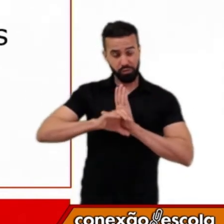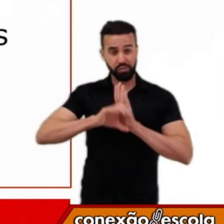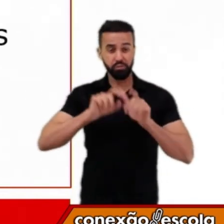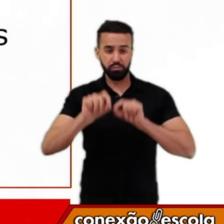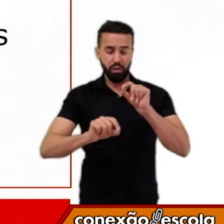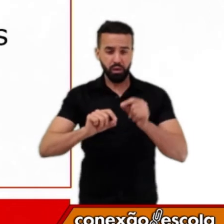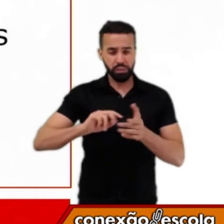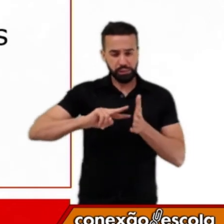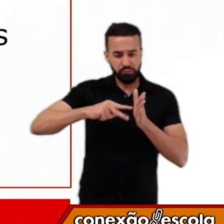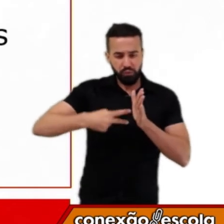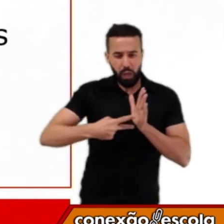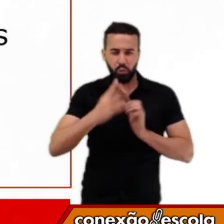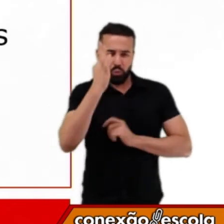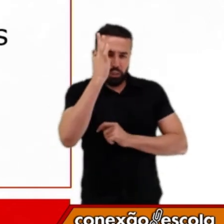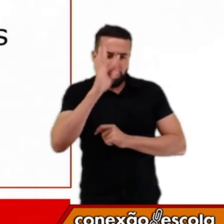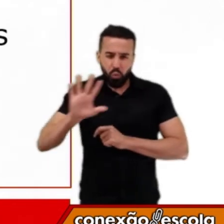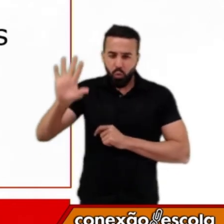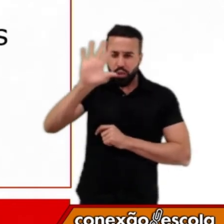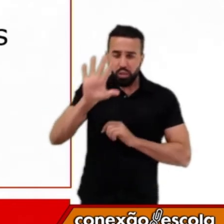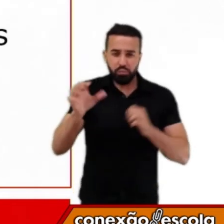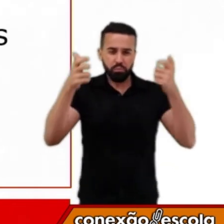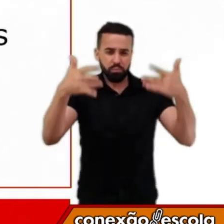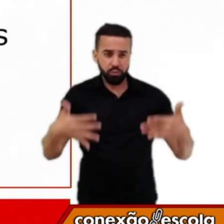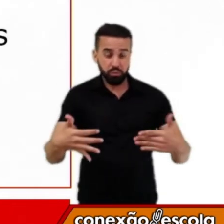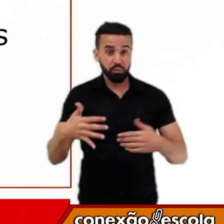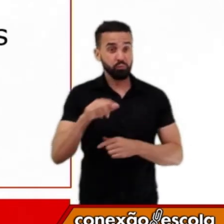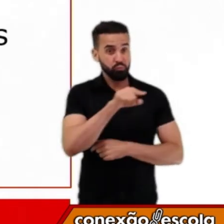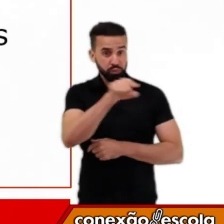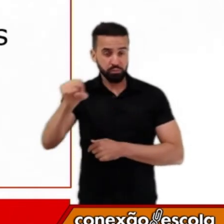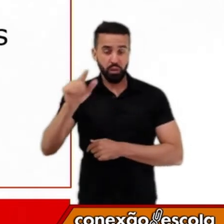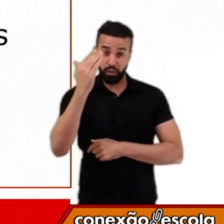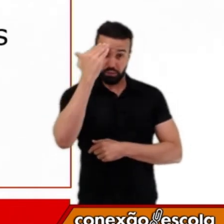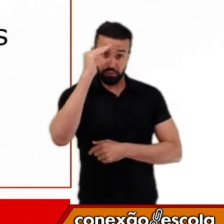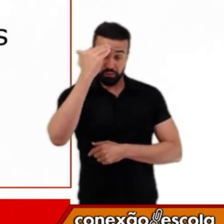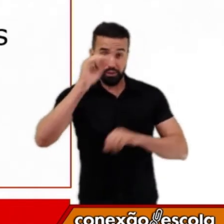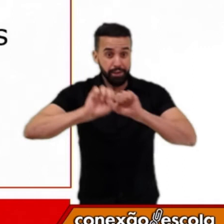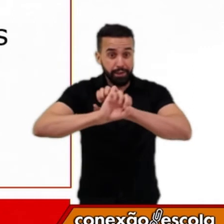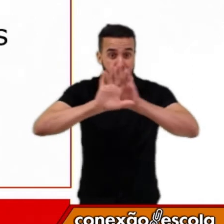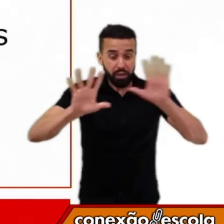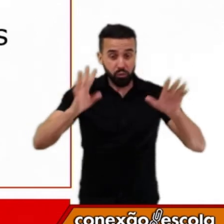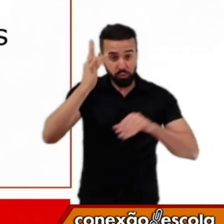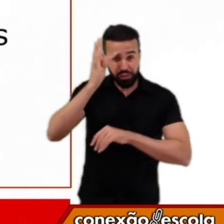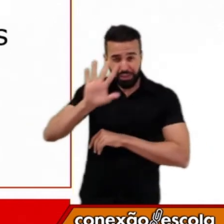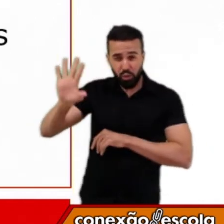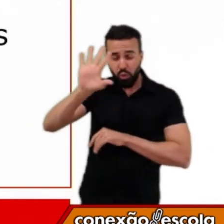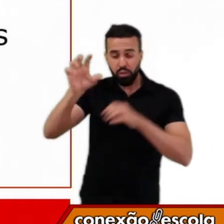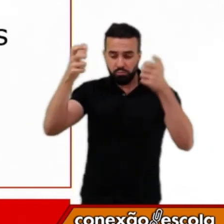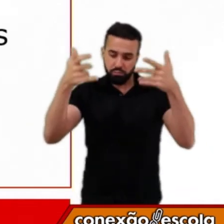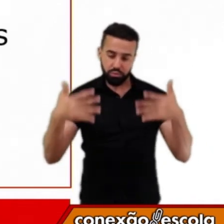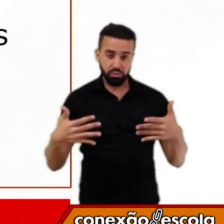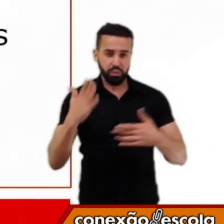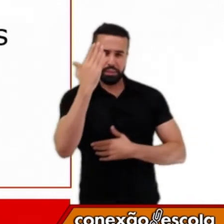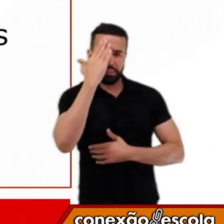trabalhar essas teorias, nós precisamos compreender essas teorias, nós precisamos compreender aquilo